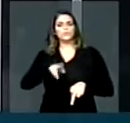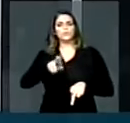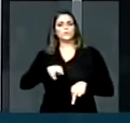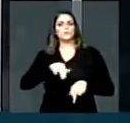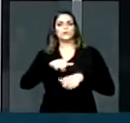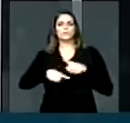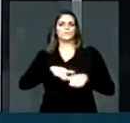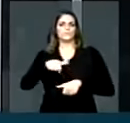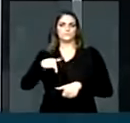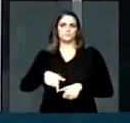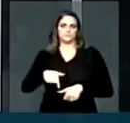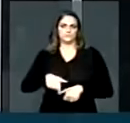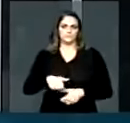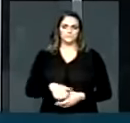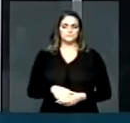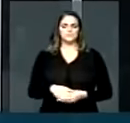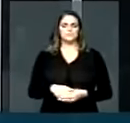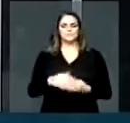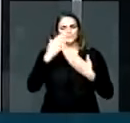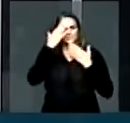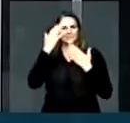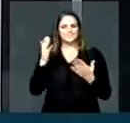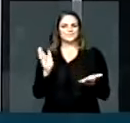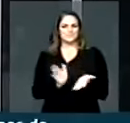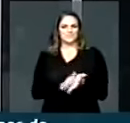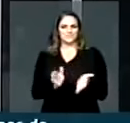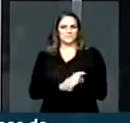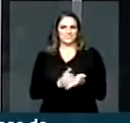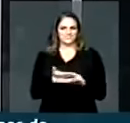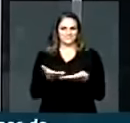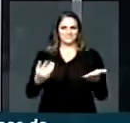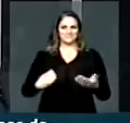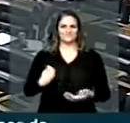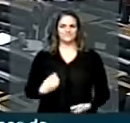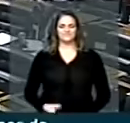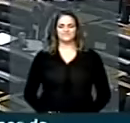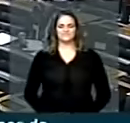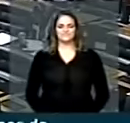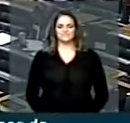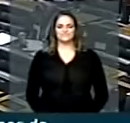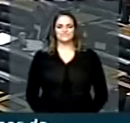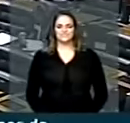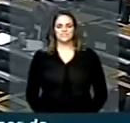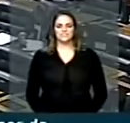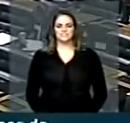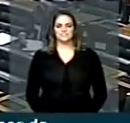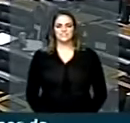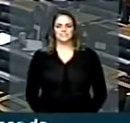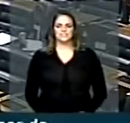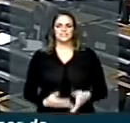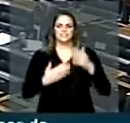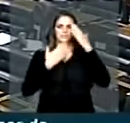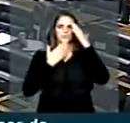da nossa terra. Muito obrigado e parabéns a todos que estão aqui nesta sessão solene. Muito obrigado, deputado André Moura.